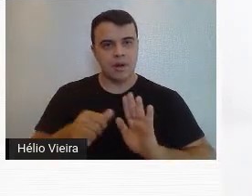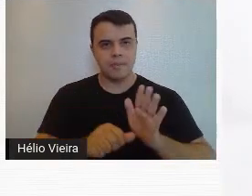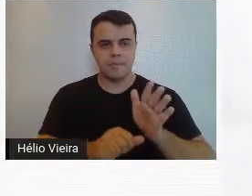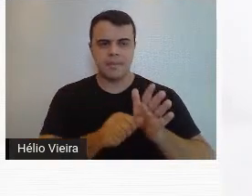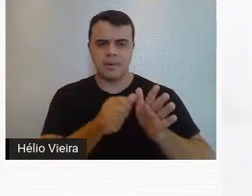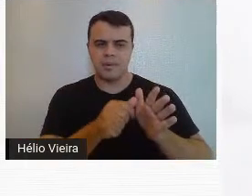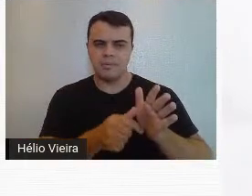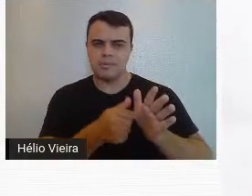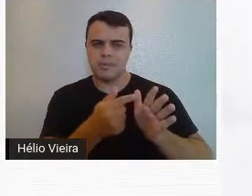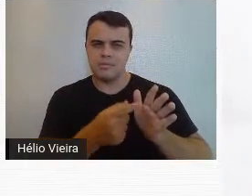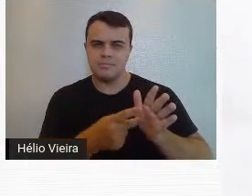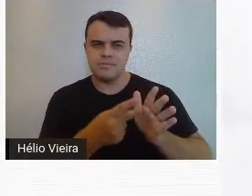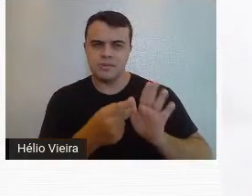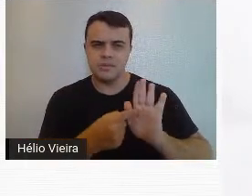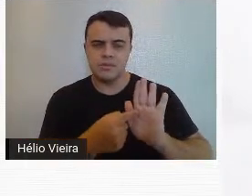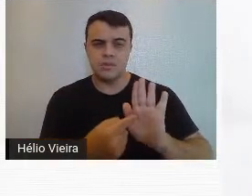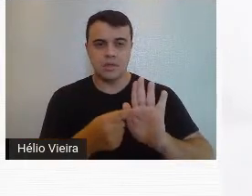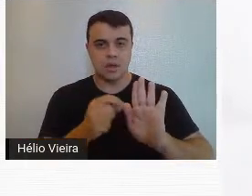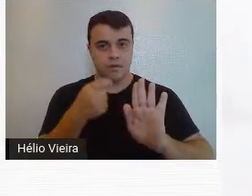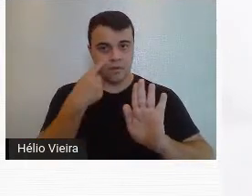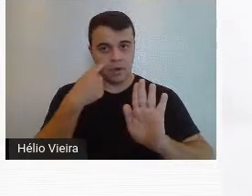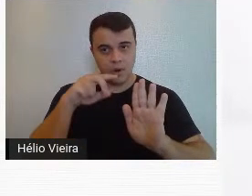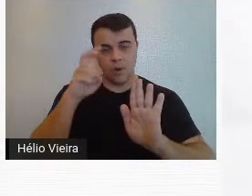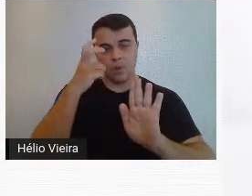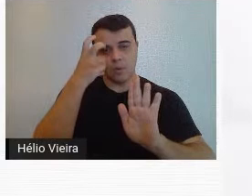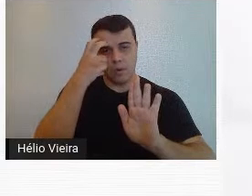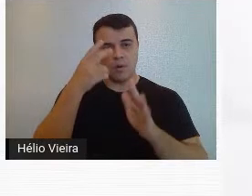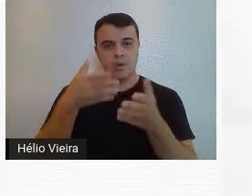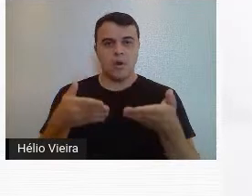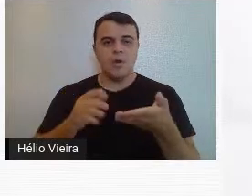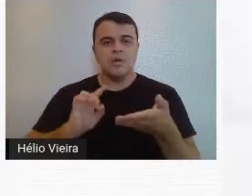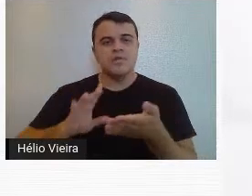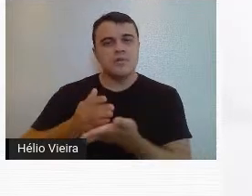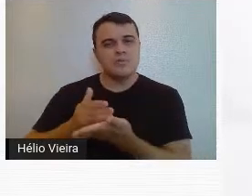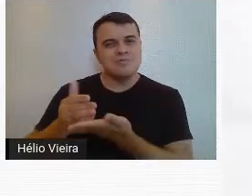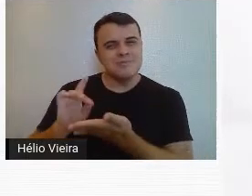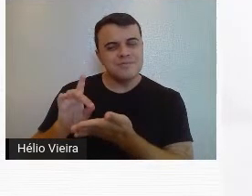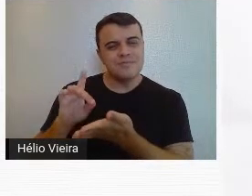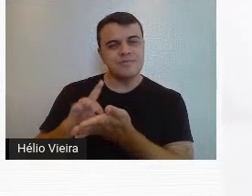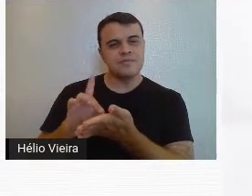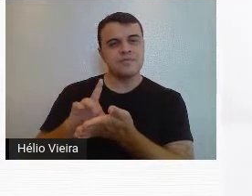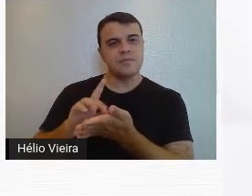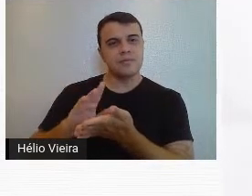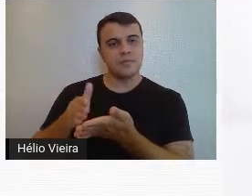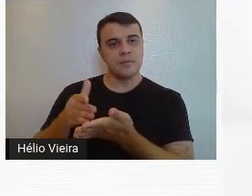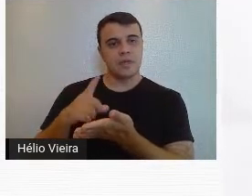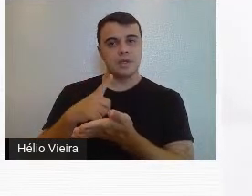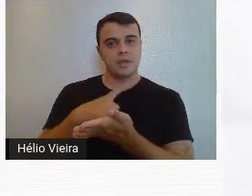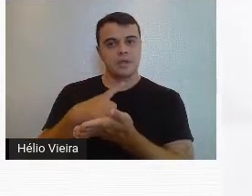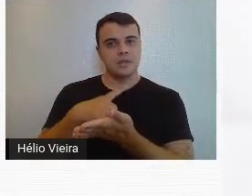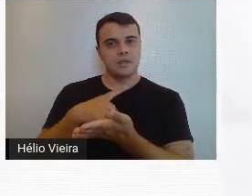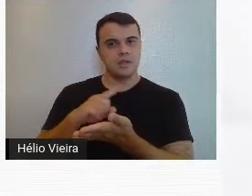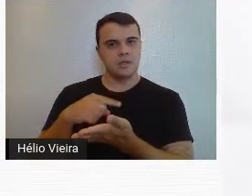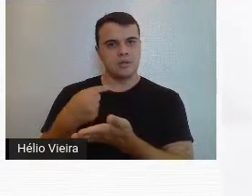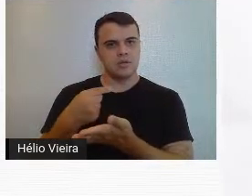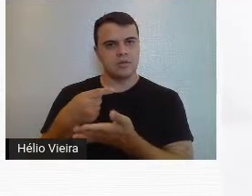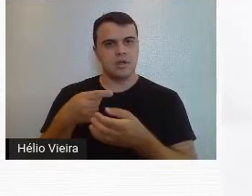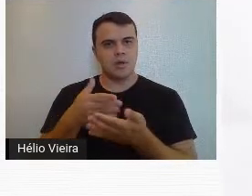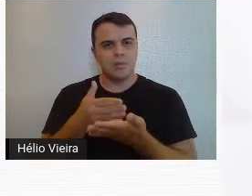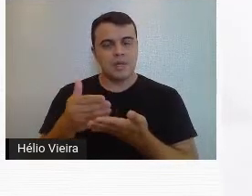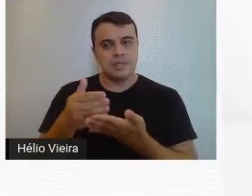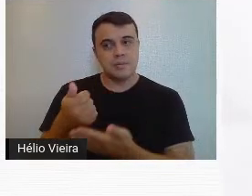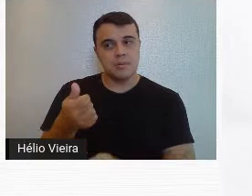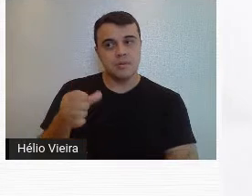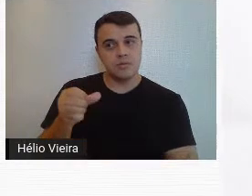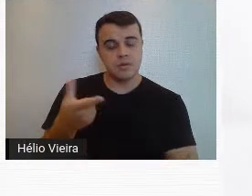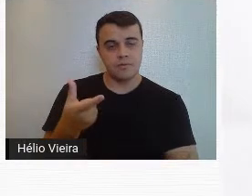manifestações culturais que nós vamos ver, elas só começam mesmo a despontar na cidade a partir da década de